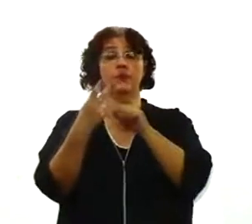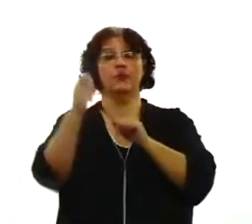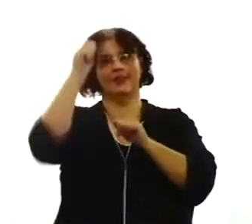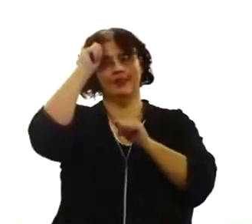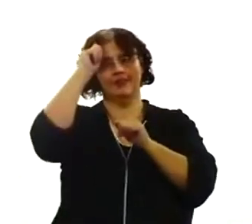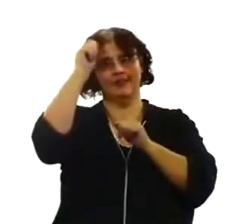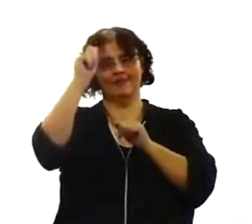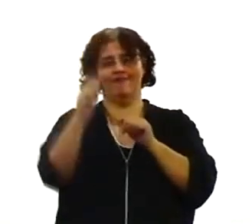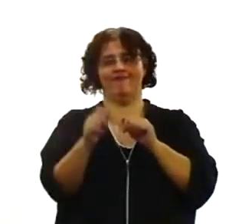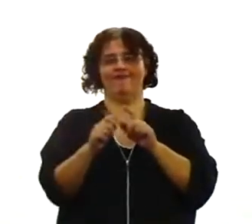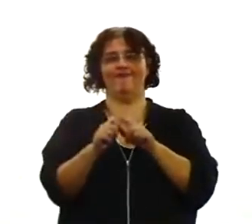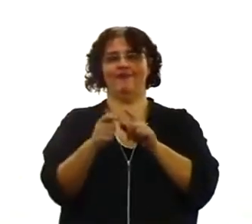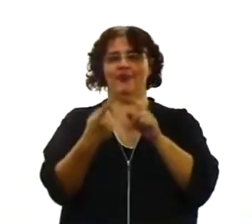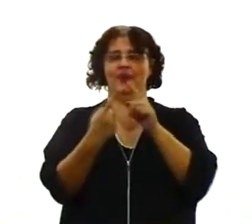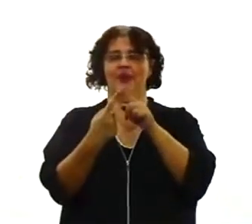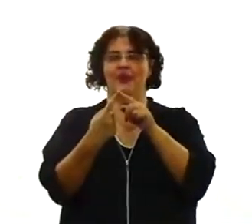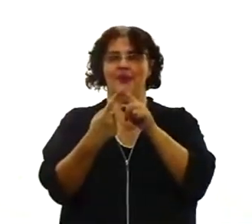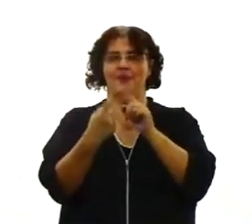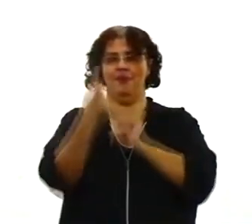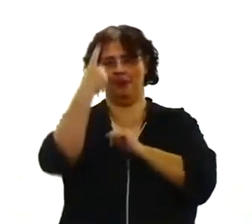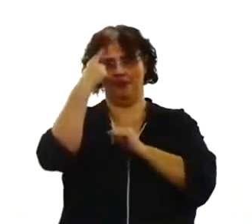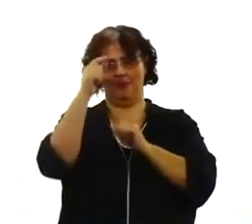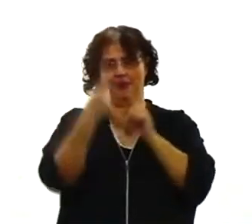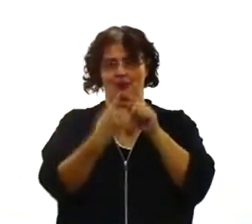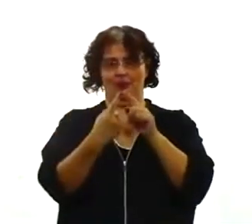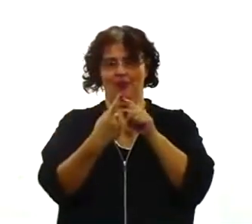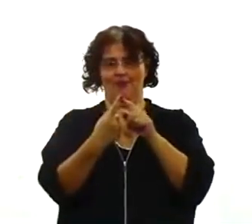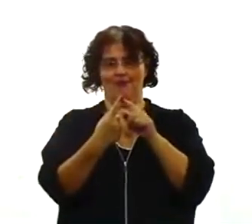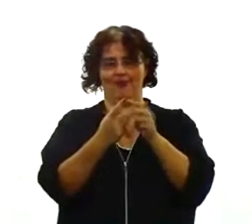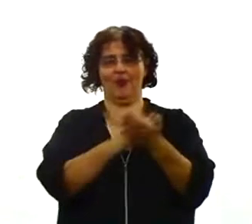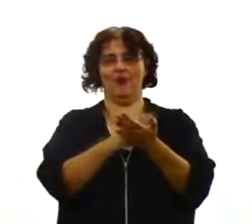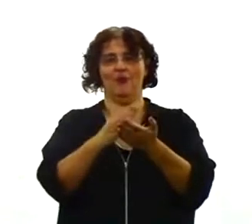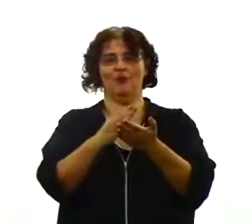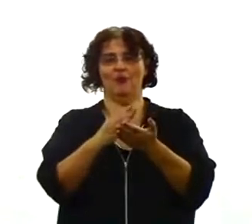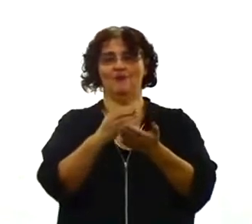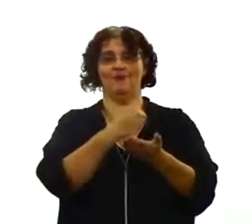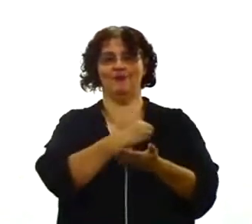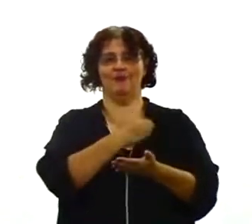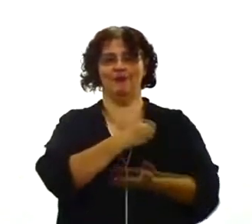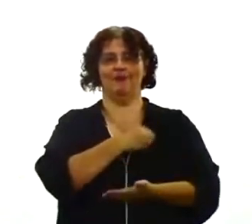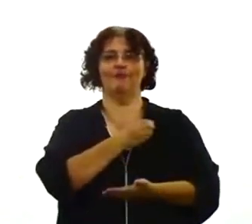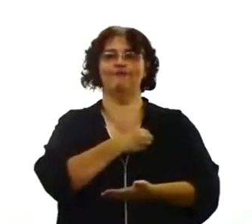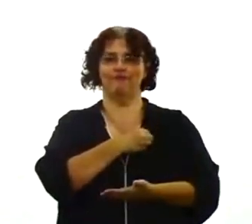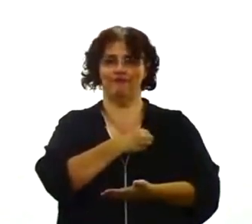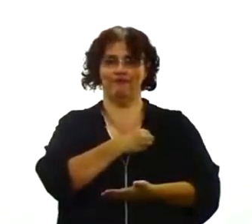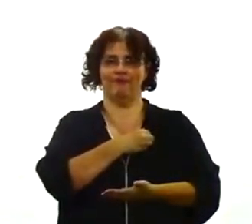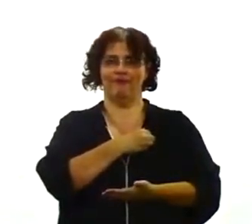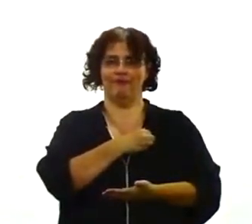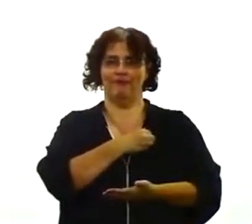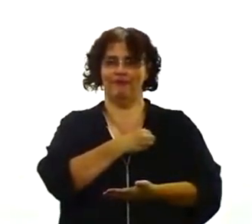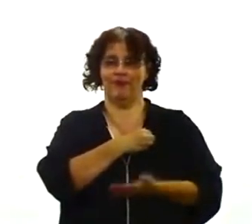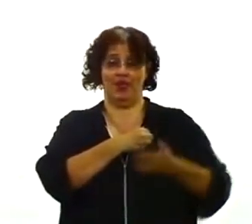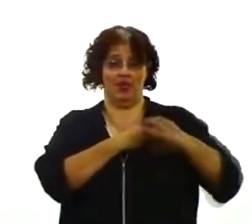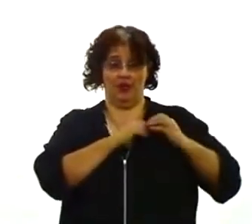O primeiro Adão é aquele por quem o pecado entrou no mundo, e então alcançou todas as